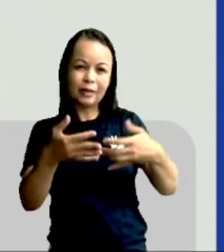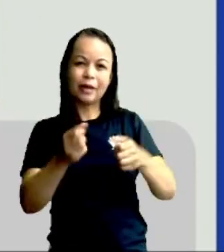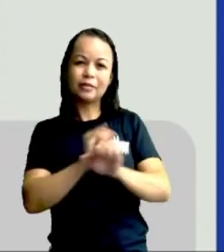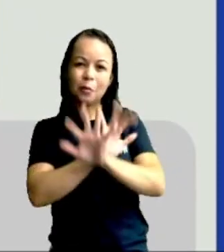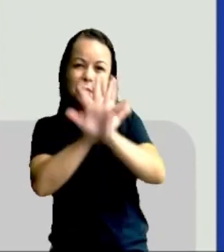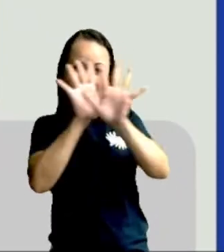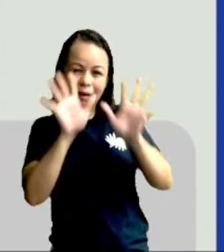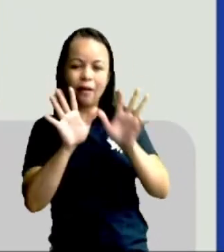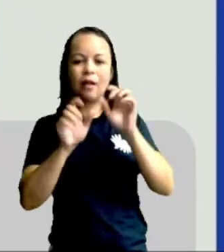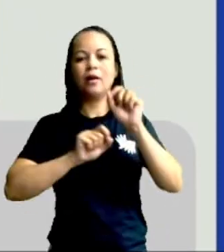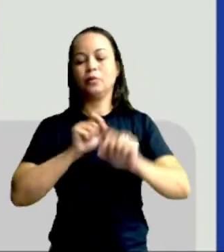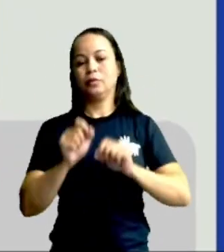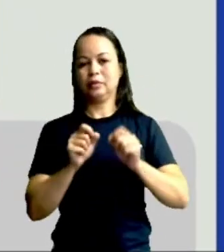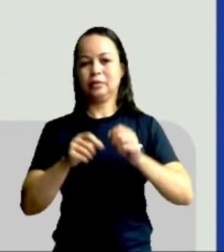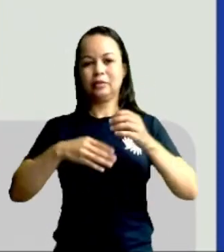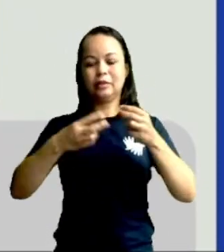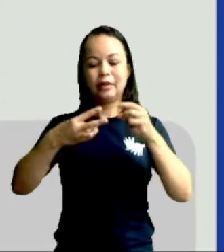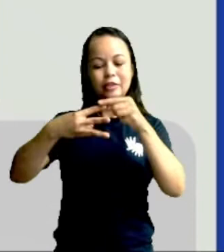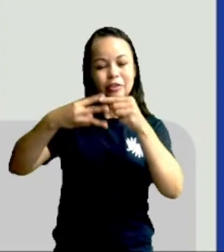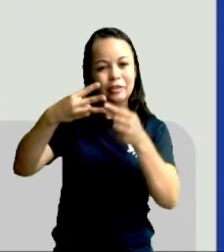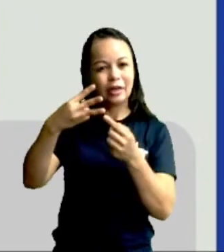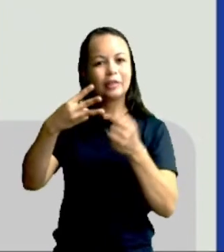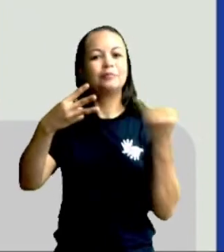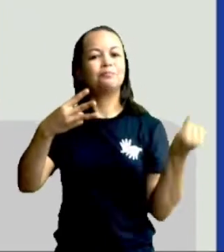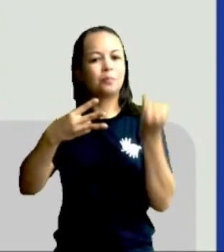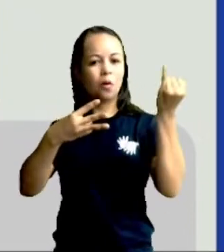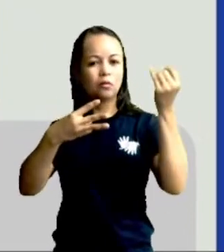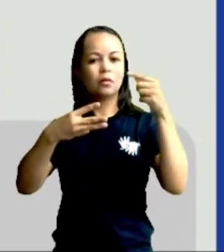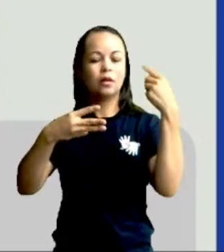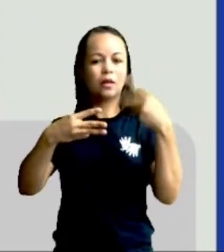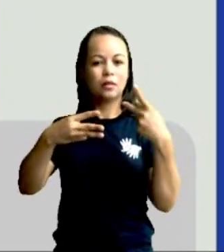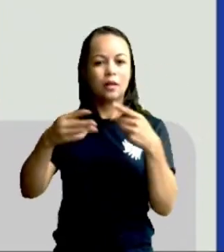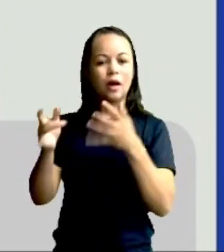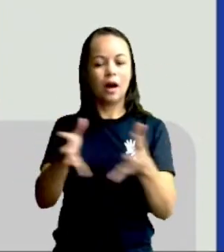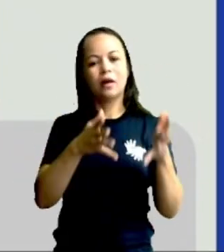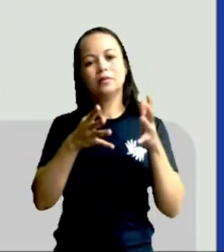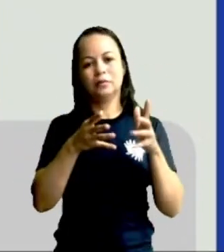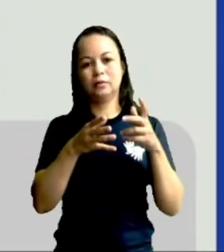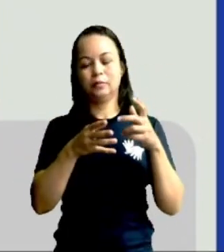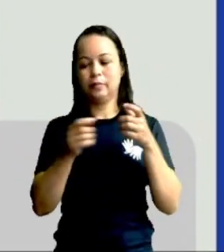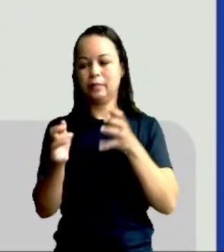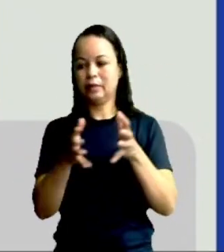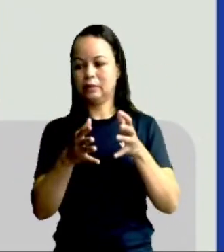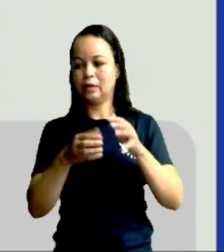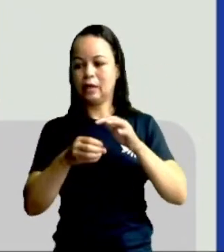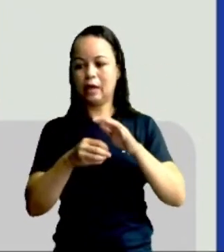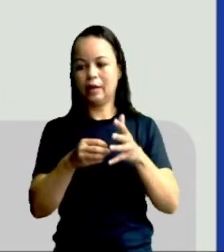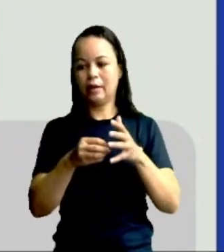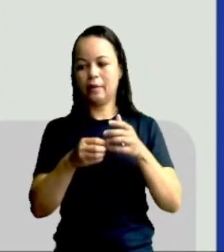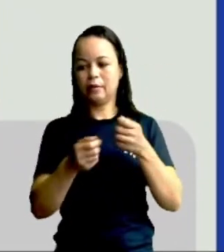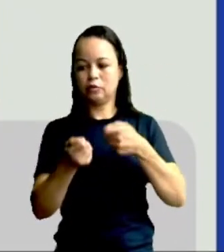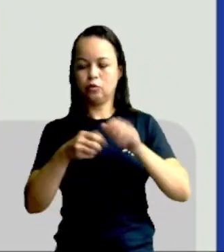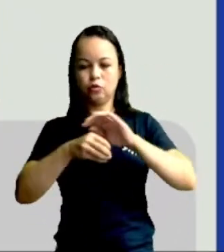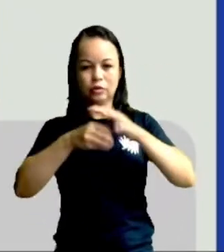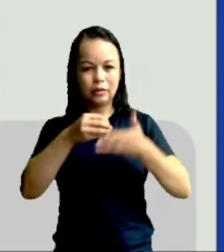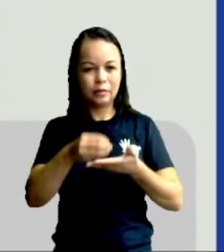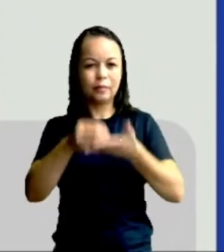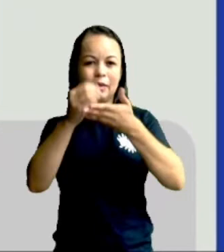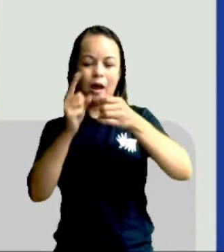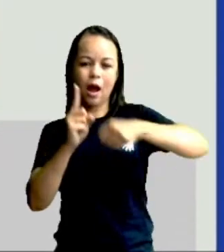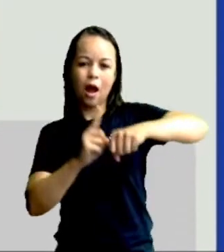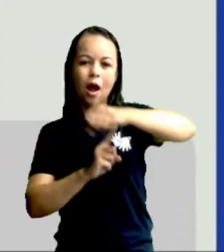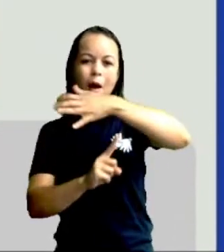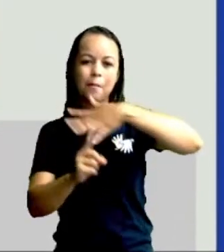três grandes momentos, com essas três grandes dimensões, ou seja, benefícios econômicos e sociais da mineração, sustentabilidade ambiental e